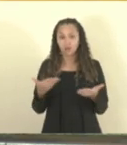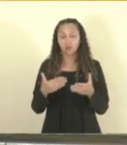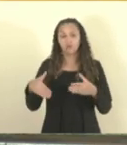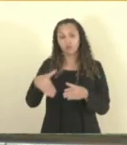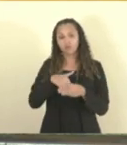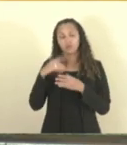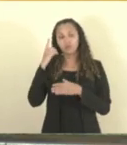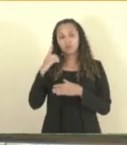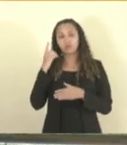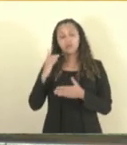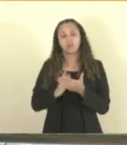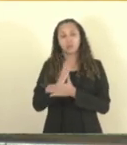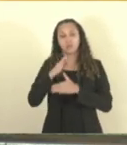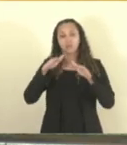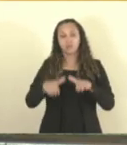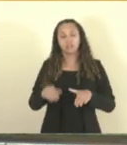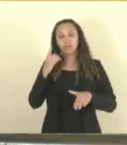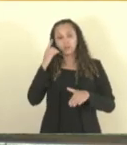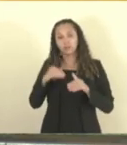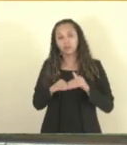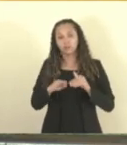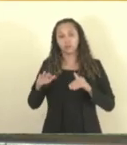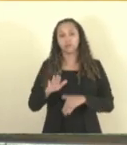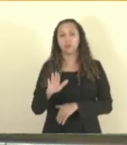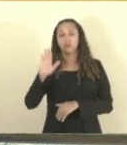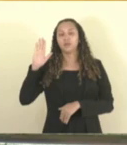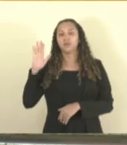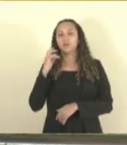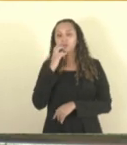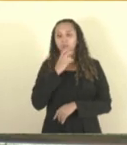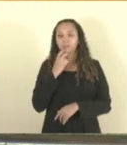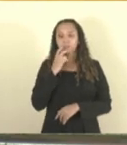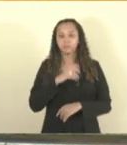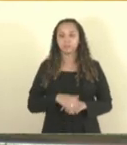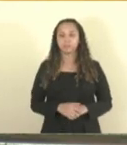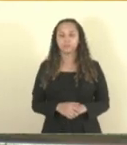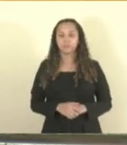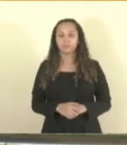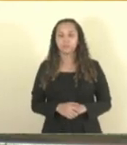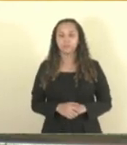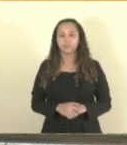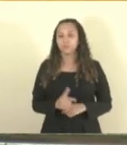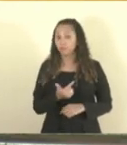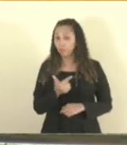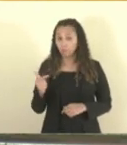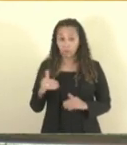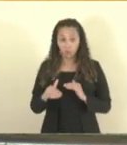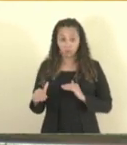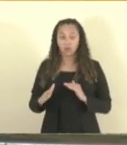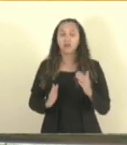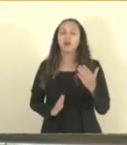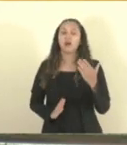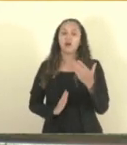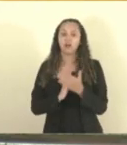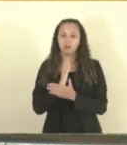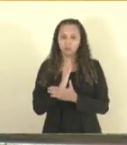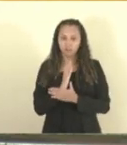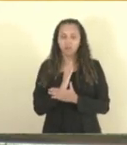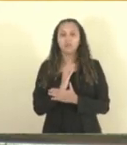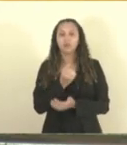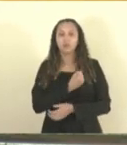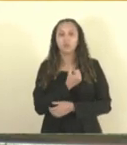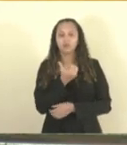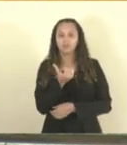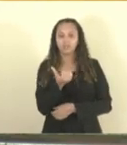votação, os deputados e deputadas que aprovam permaneçam como estão, os contrários se manifestem verbalmente. Não havendo contrários, ficam aprovados os